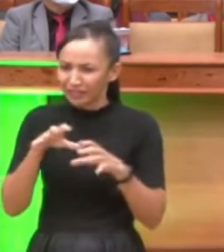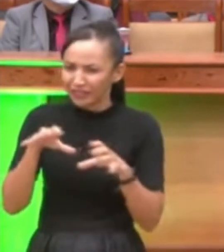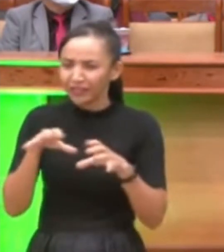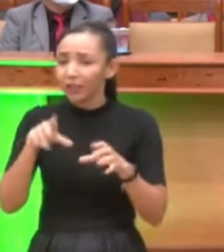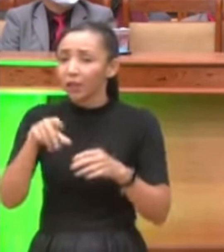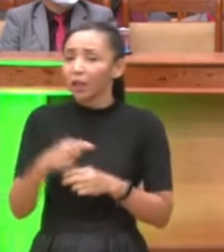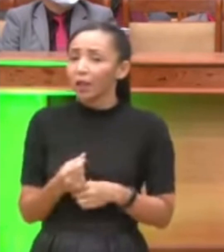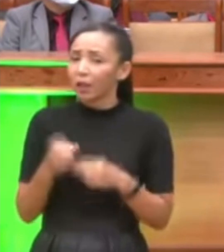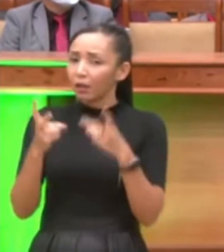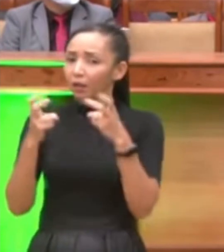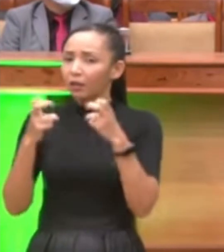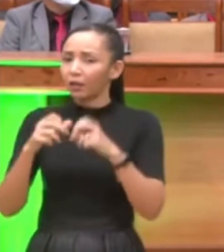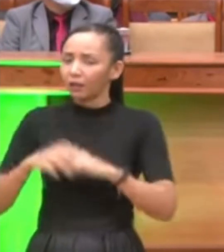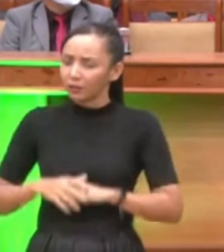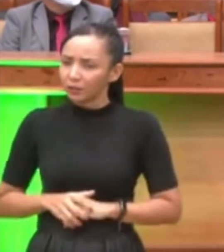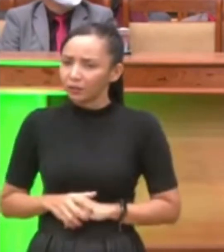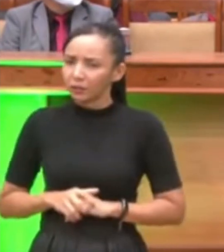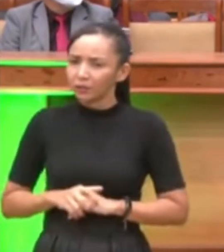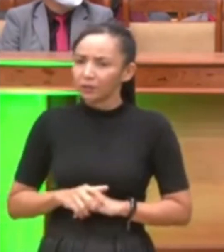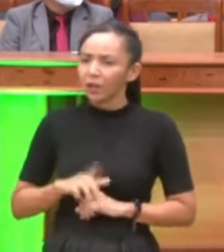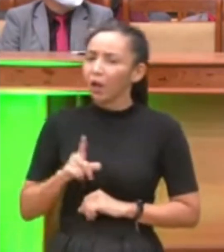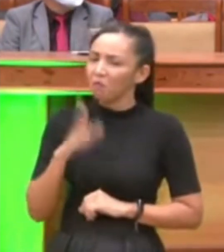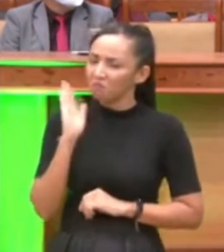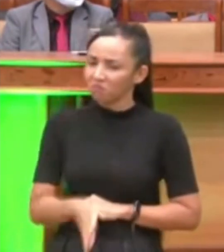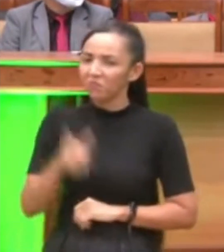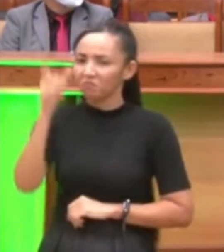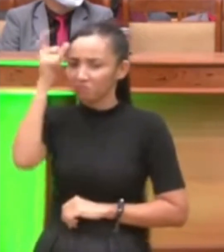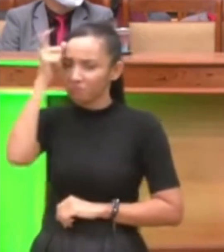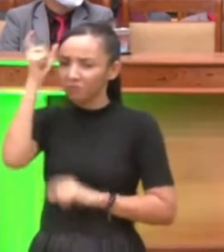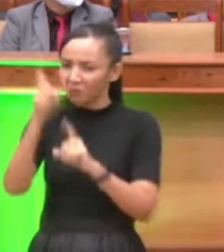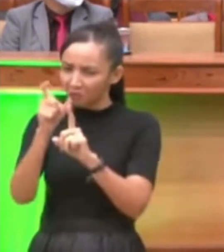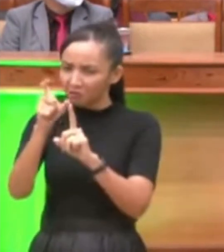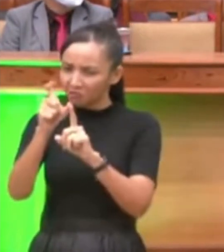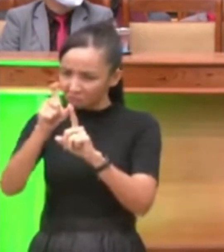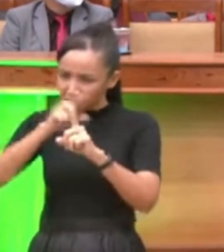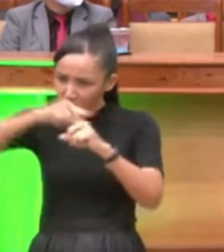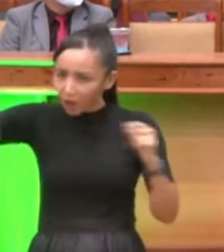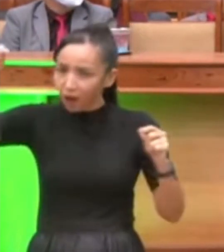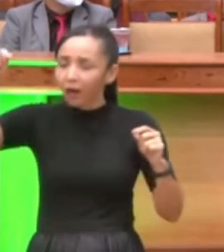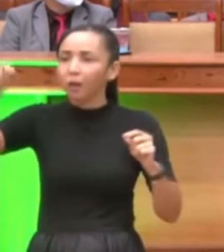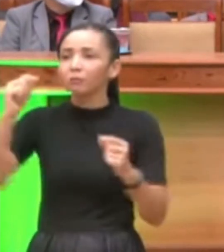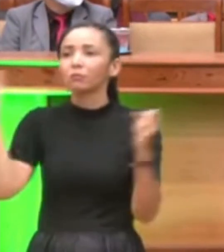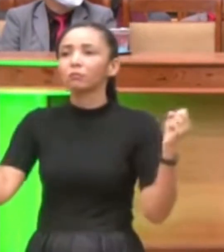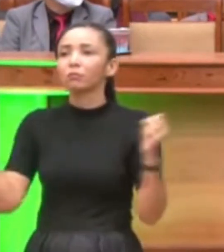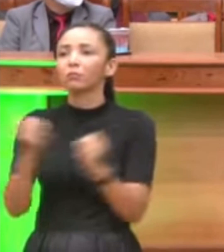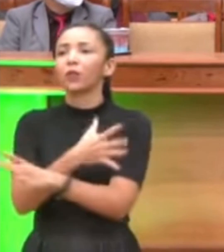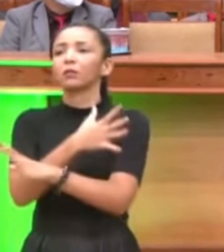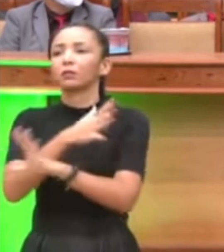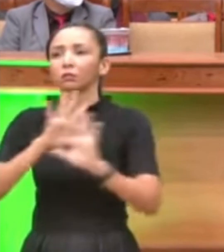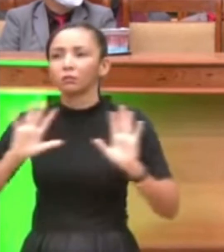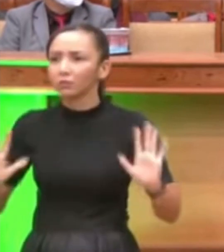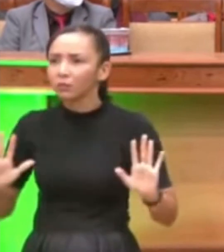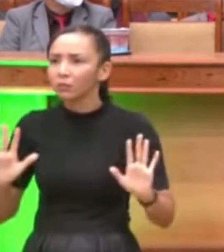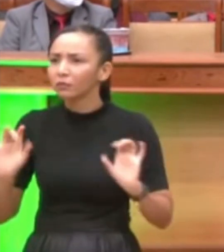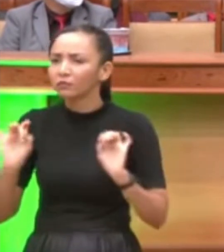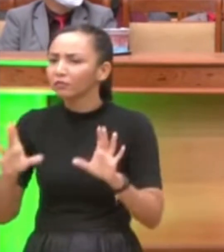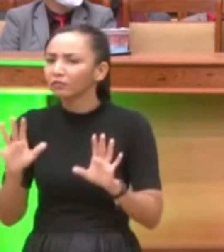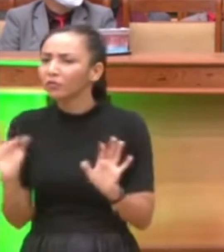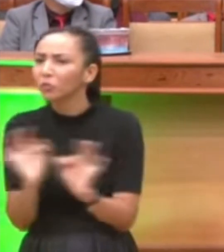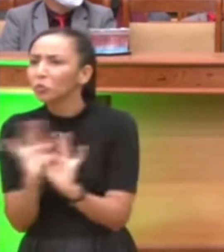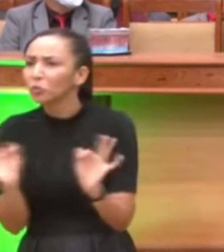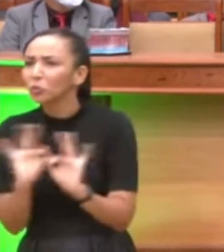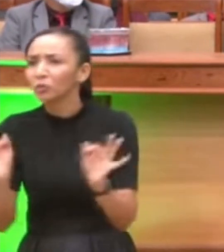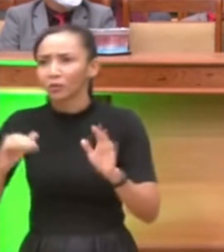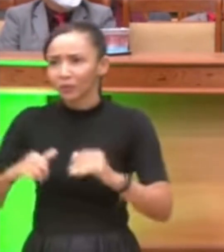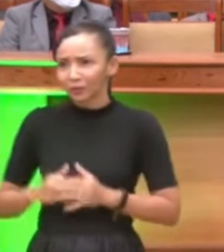a irmã e aí eu disse, não, eu já expulsar e aí pronto, aí quando eu olhei eu tava com a porta empurrando o dedo da